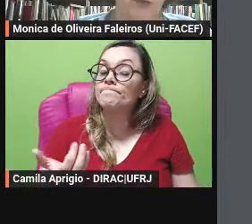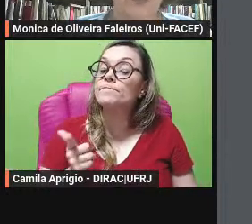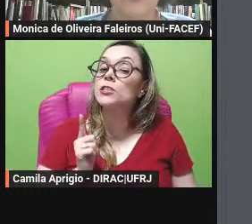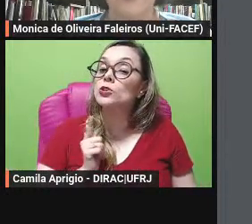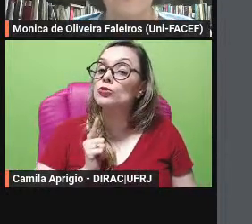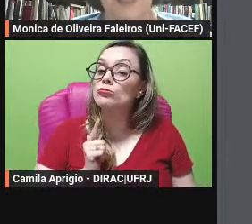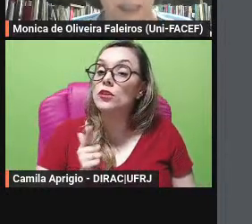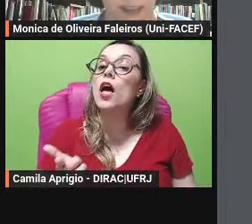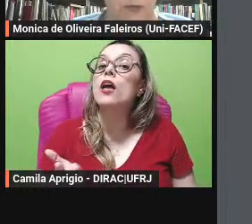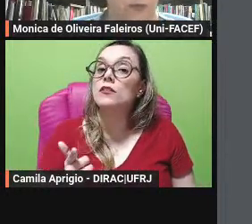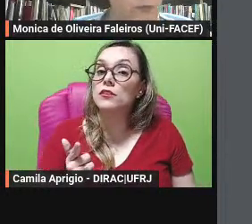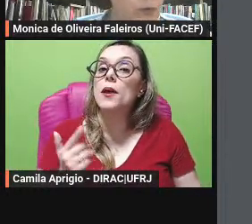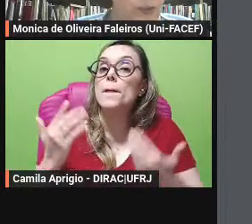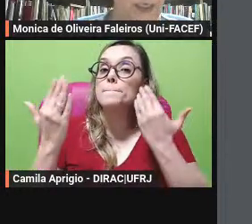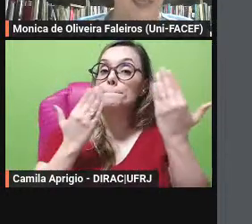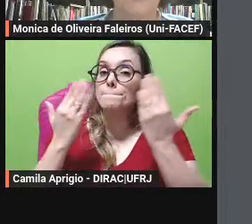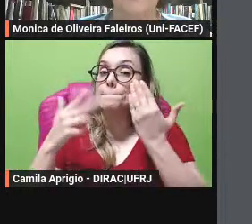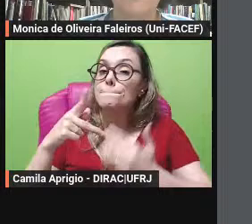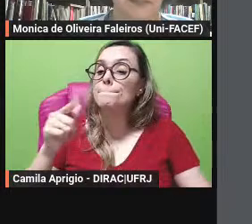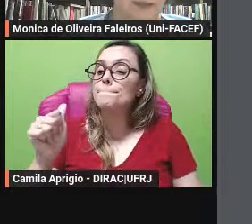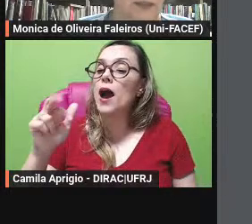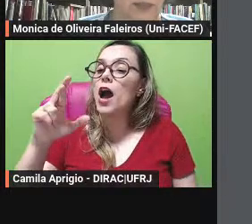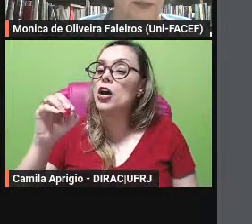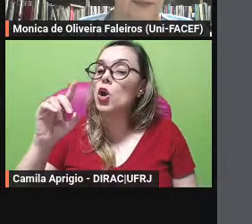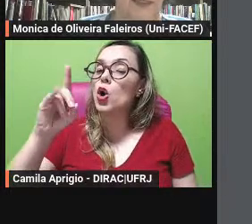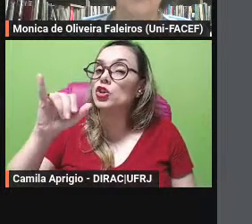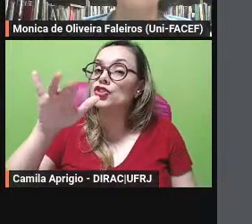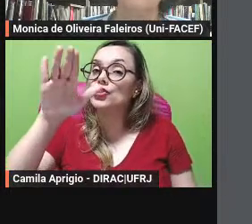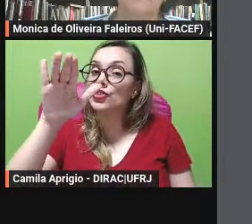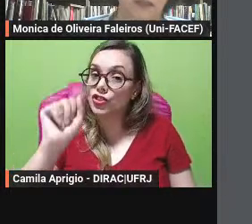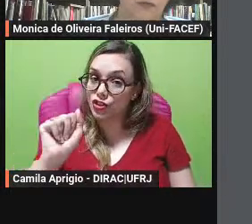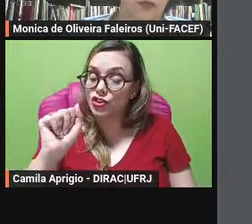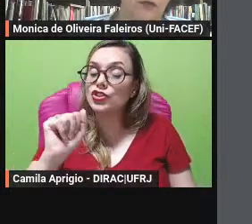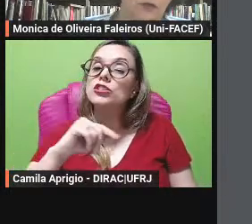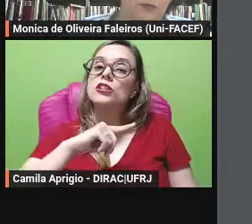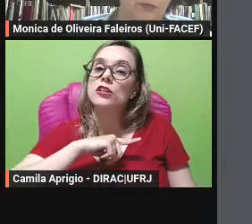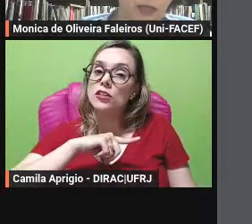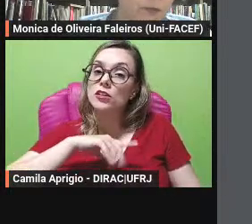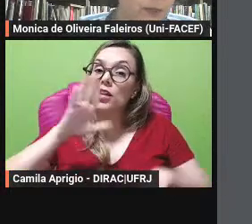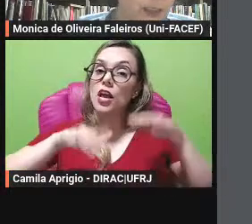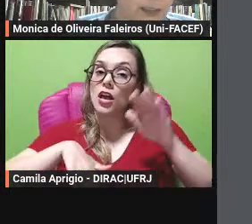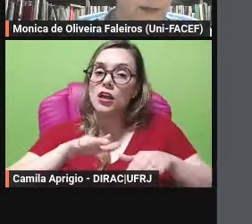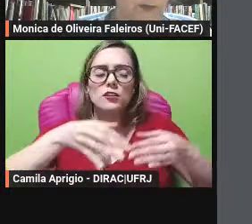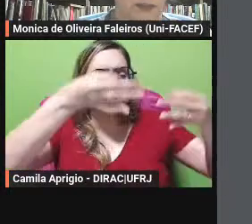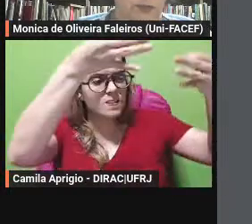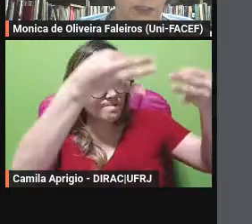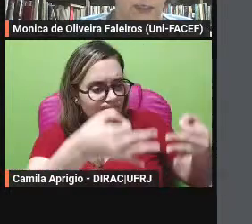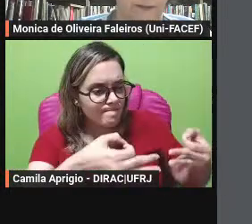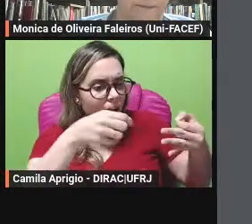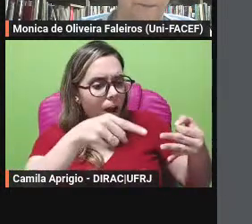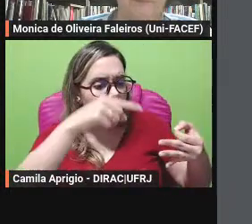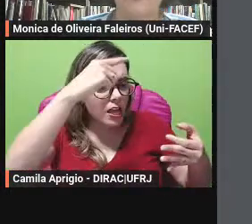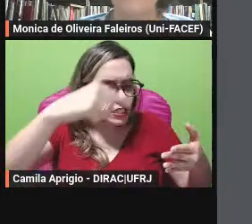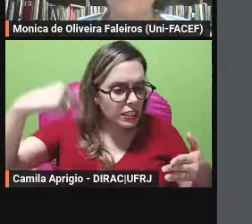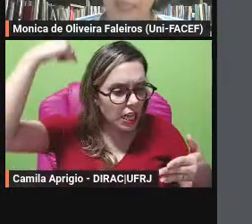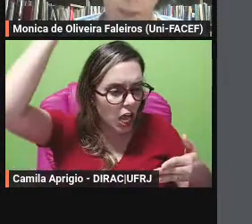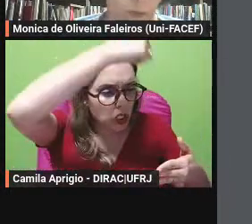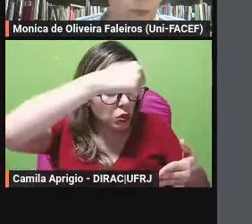propondo a ironia o humor a carnavalização e a dessacralização como meios para a criação satírica